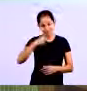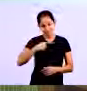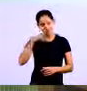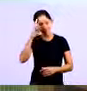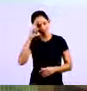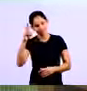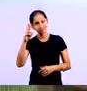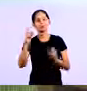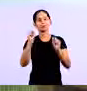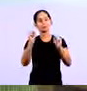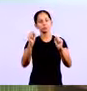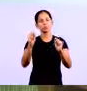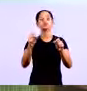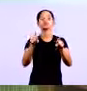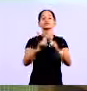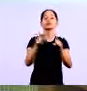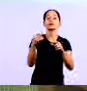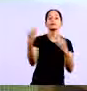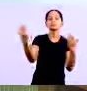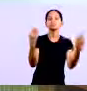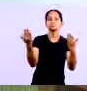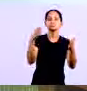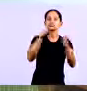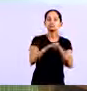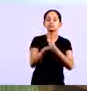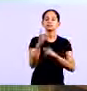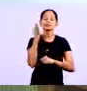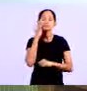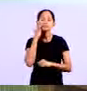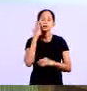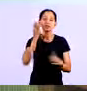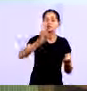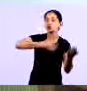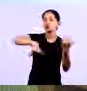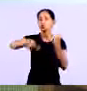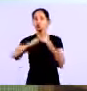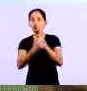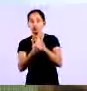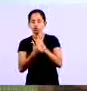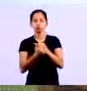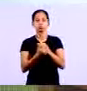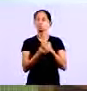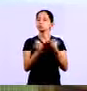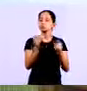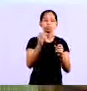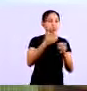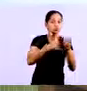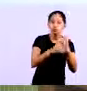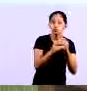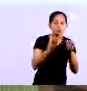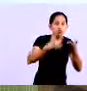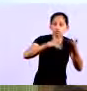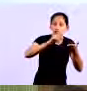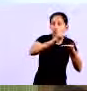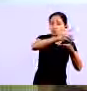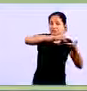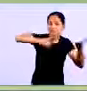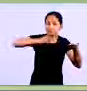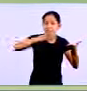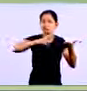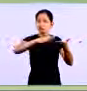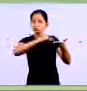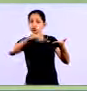Se eu pego o faturamento Substit das despesas Eu tenho lucro bruto Se todas as despesas Est lançadas ali Eu tenho lucro líquido Já no final Então